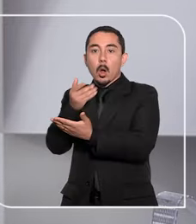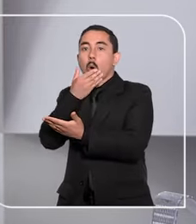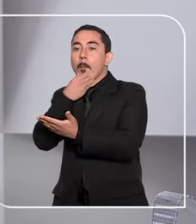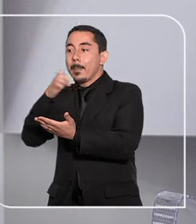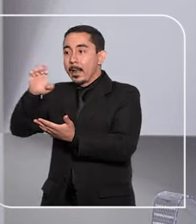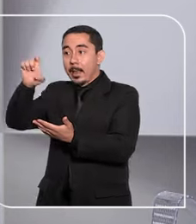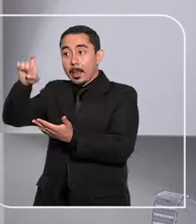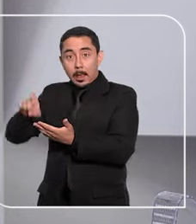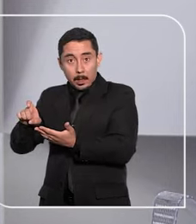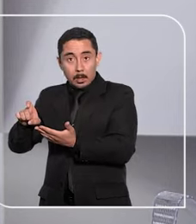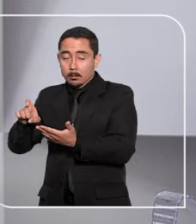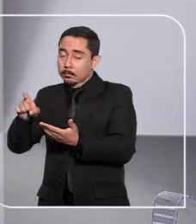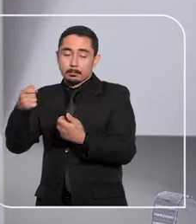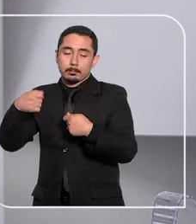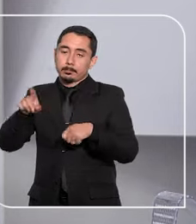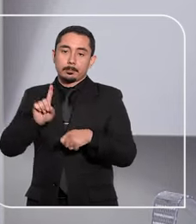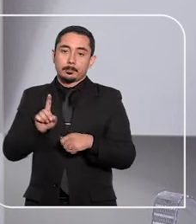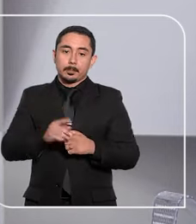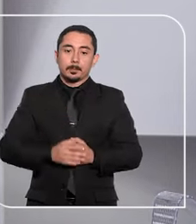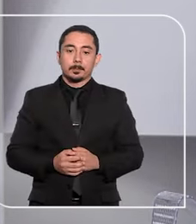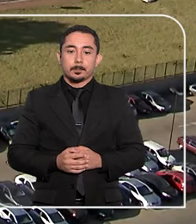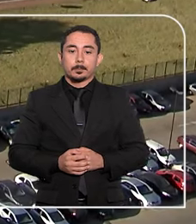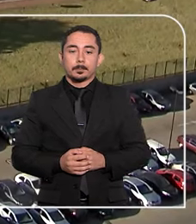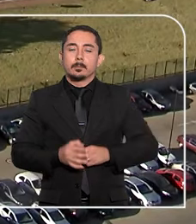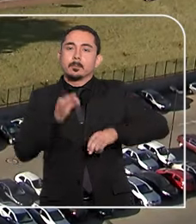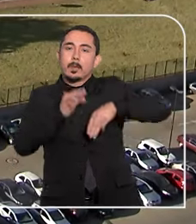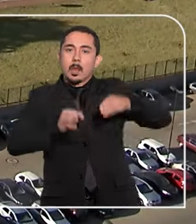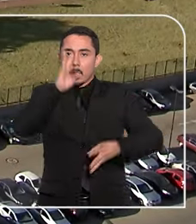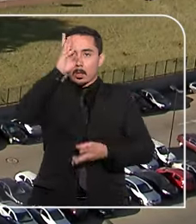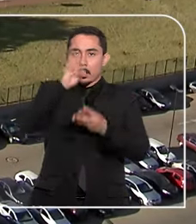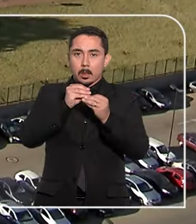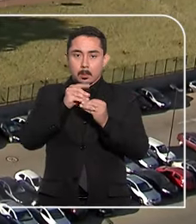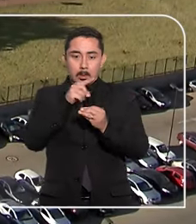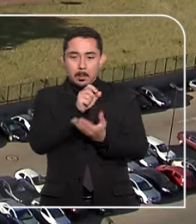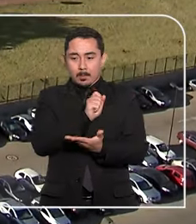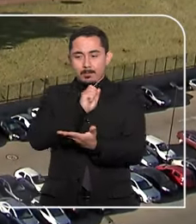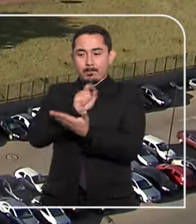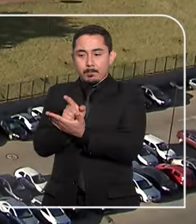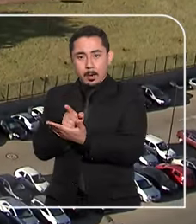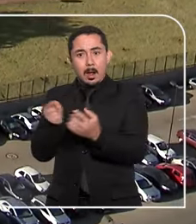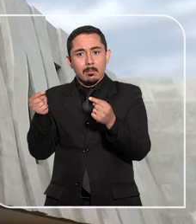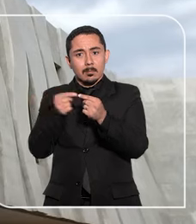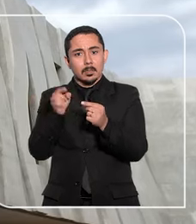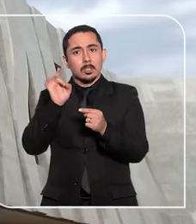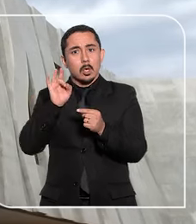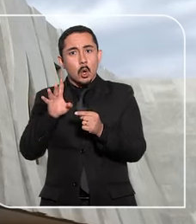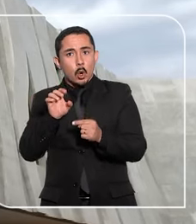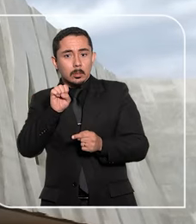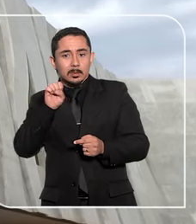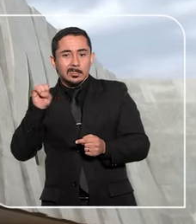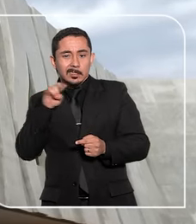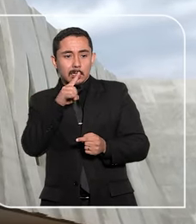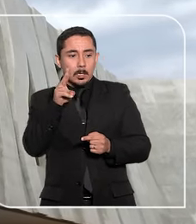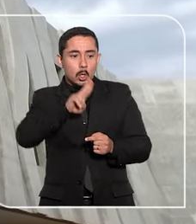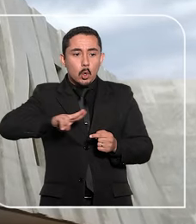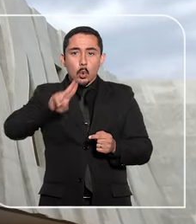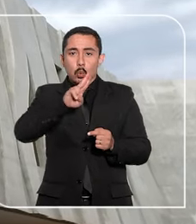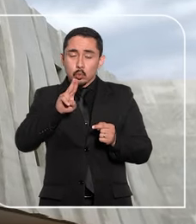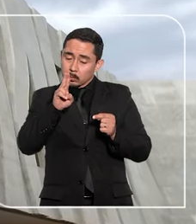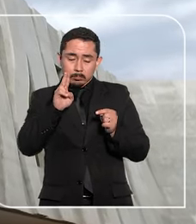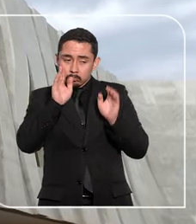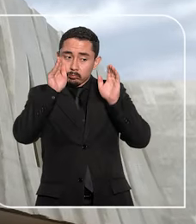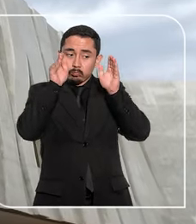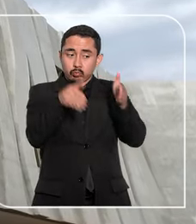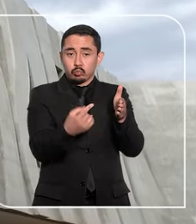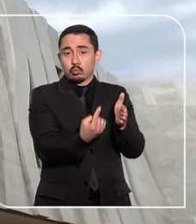indenizar o ex-marido pelo uso de imóvel comum. Os ministros entenderam que a indenização seria cabível apenas em caso de